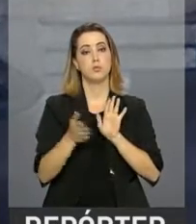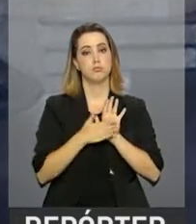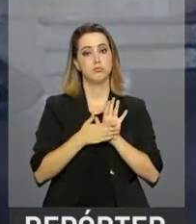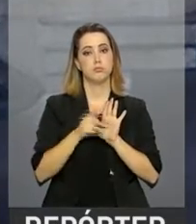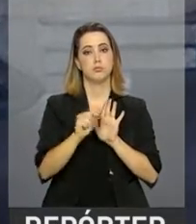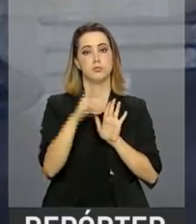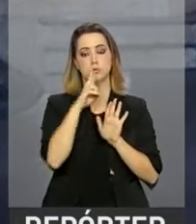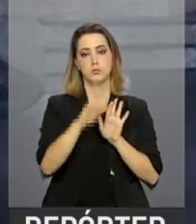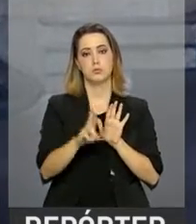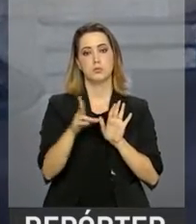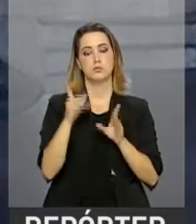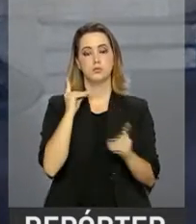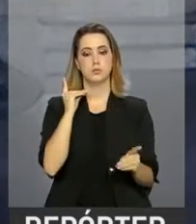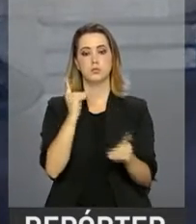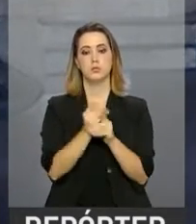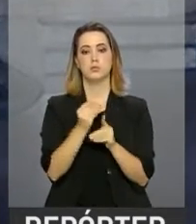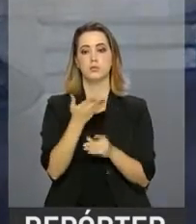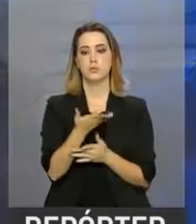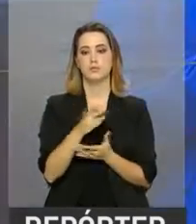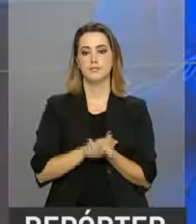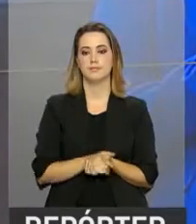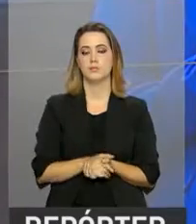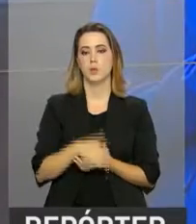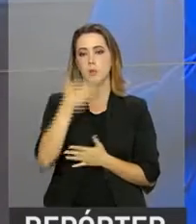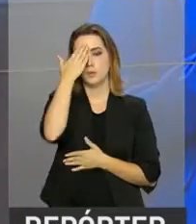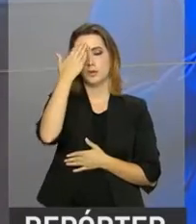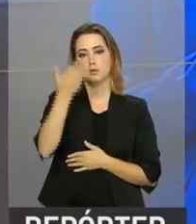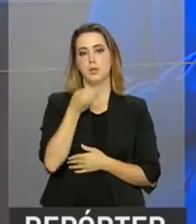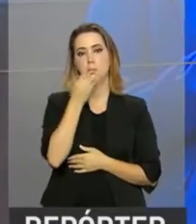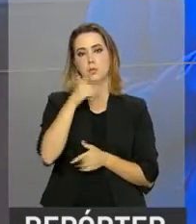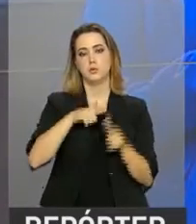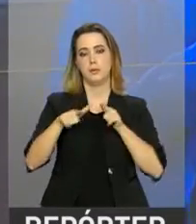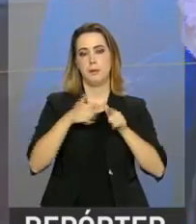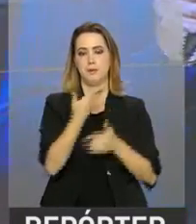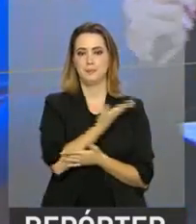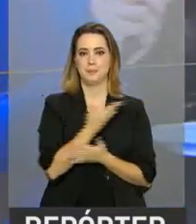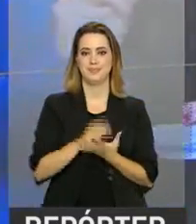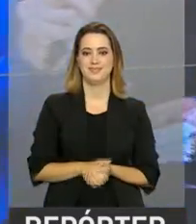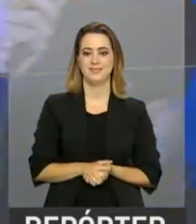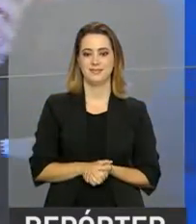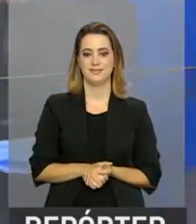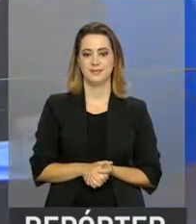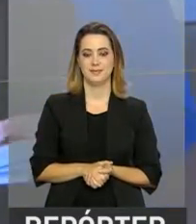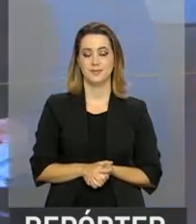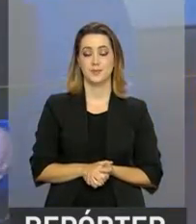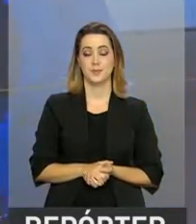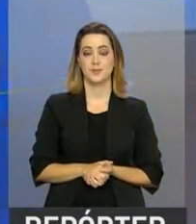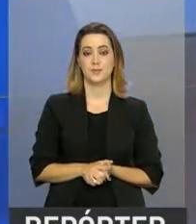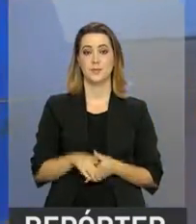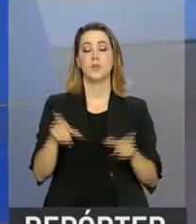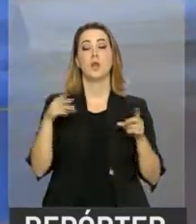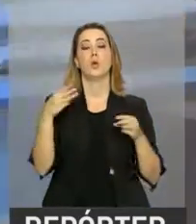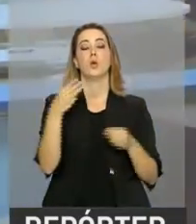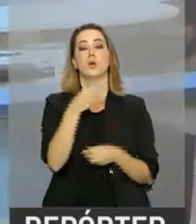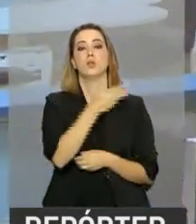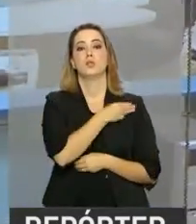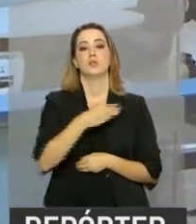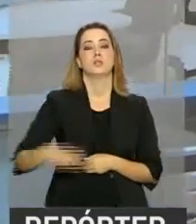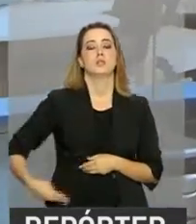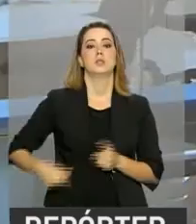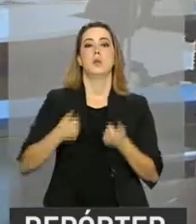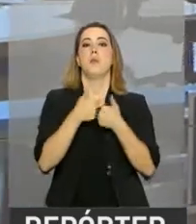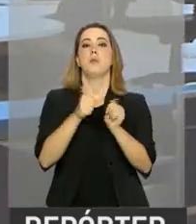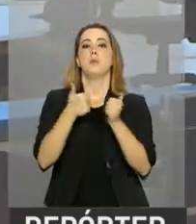os resultados do encontro. Zé Luiz. Obrigado, Beatriz. Bom trabalho para você. O ministro dos Transportes, Maurício Quintela,